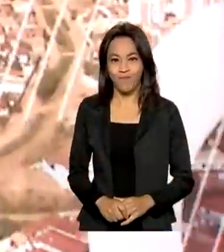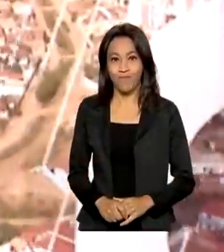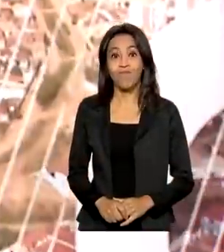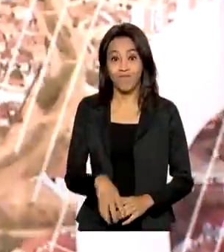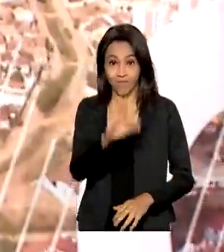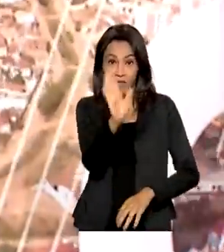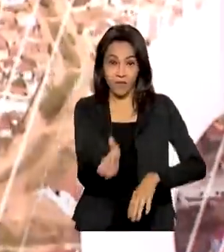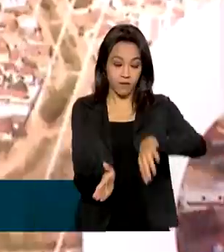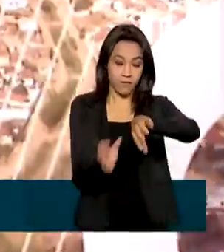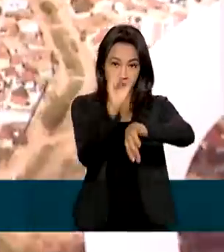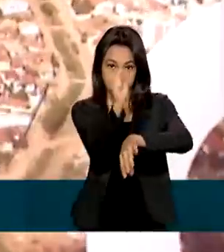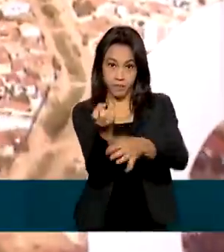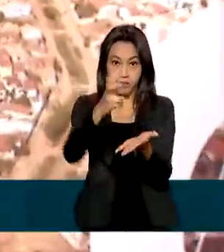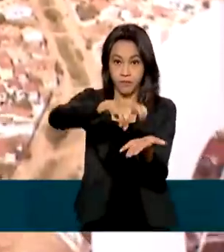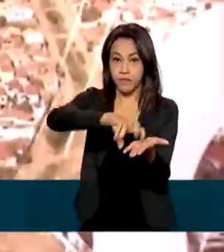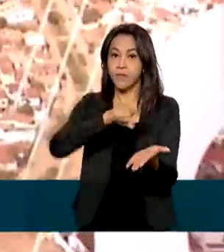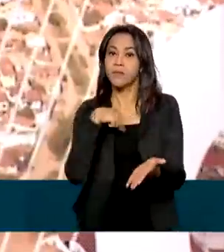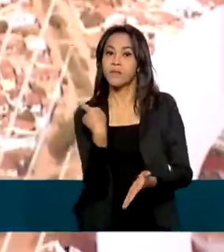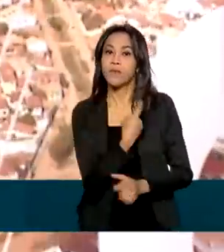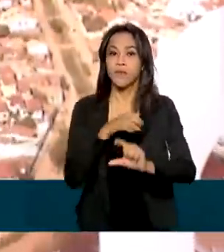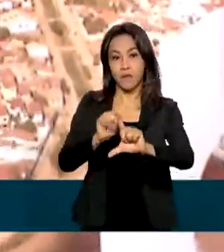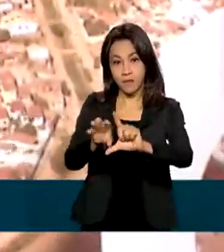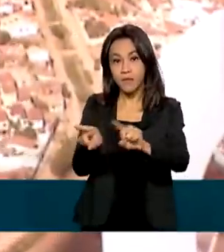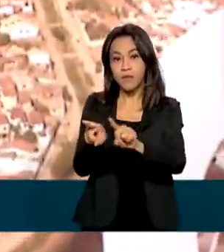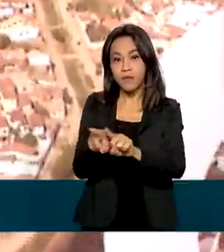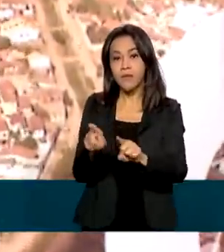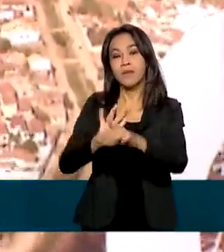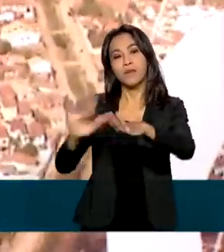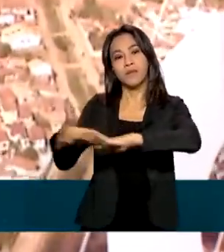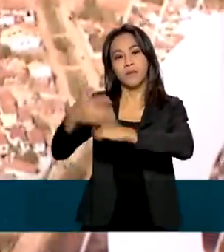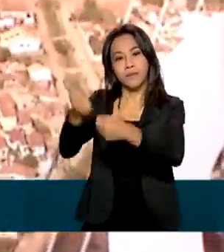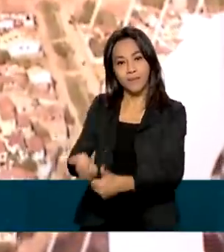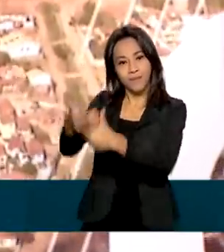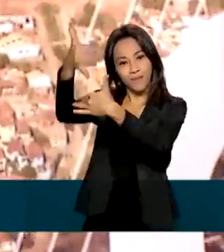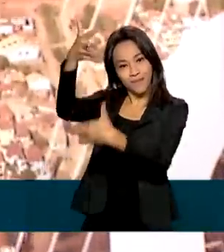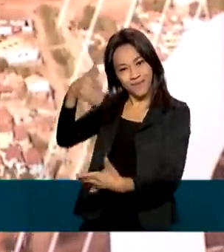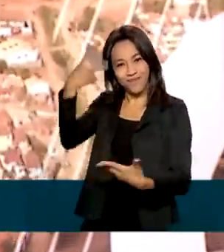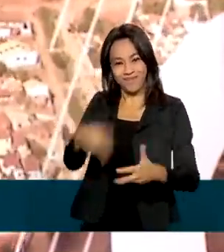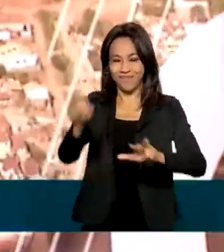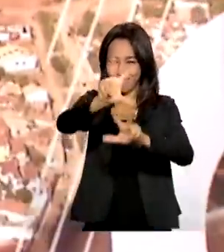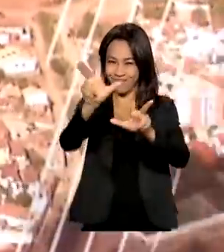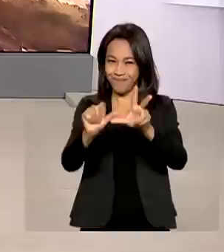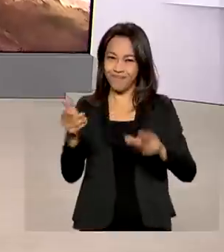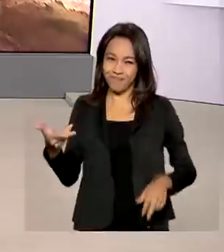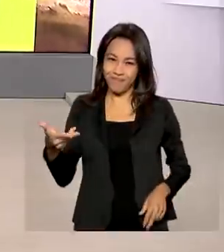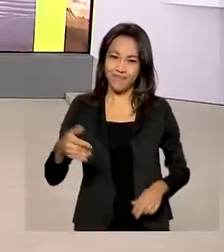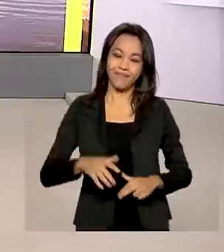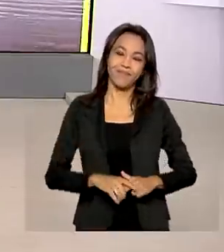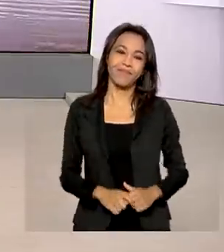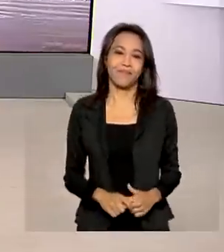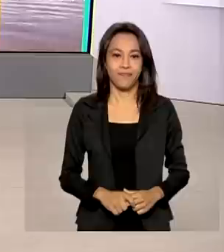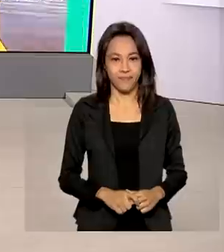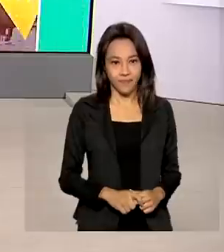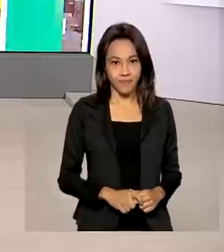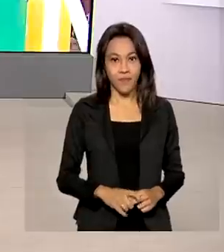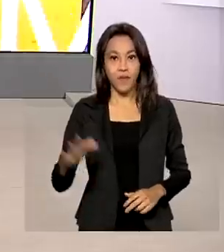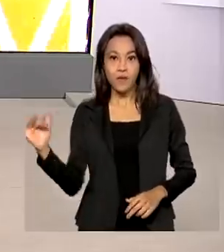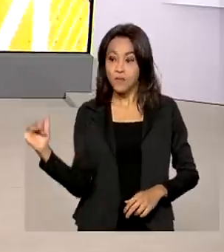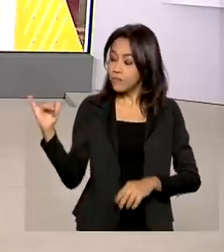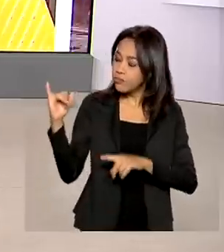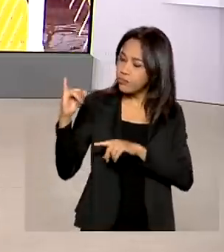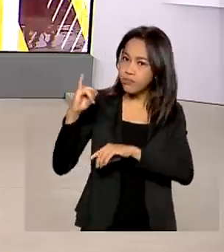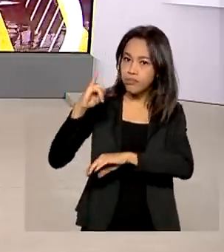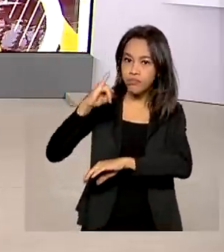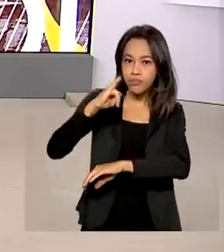São 8 horas da manhã e estamos ao vivo também pelas redes sociais da TV Brasil. O avião da